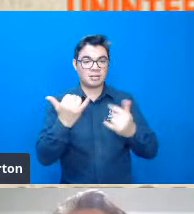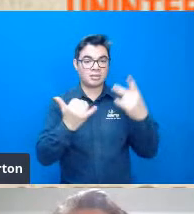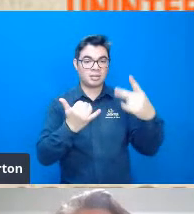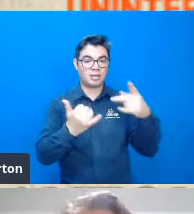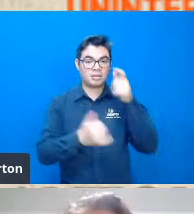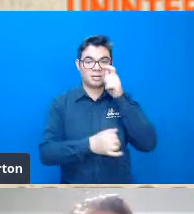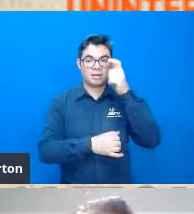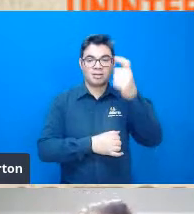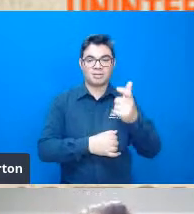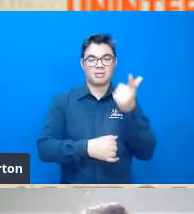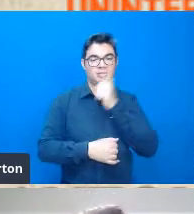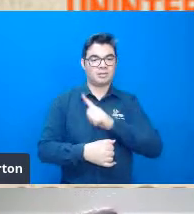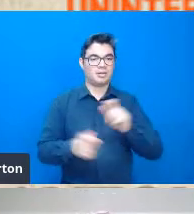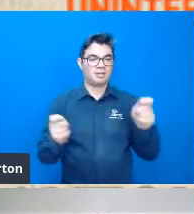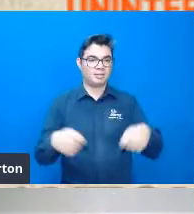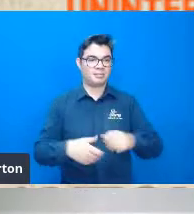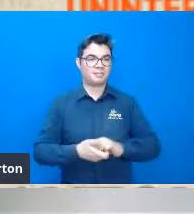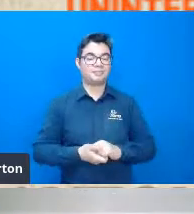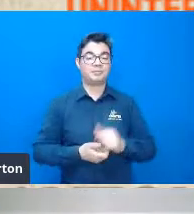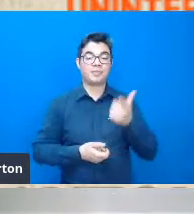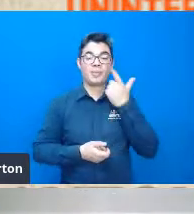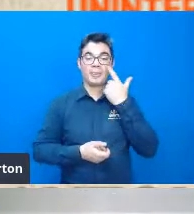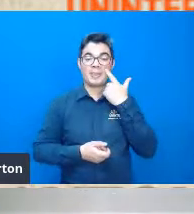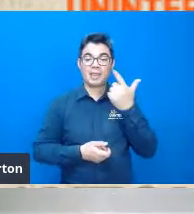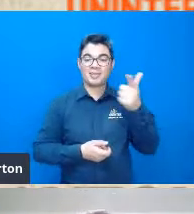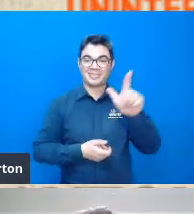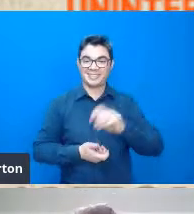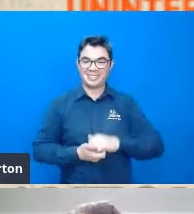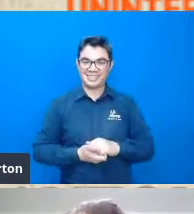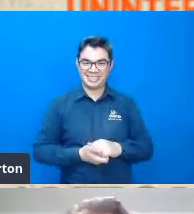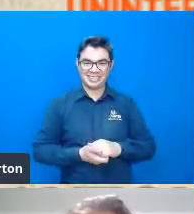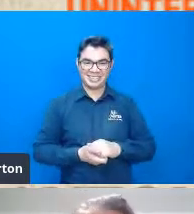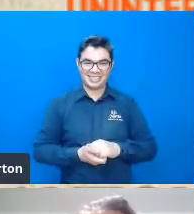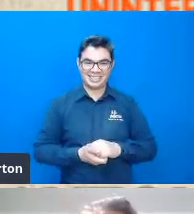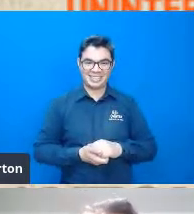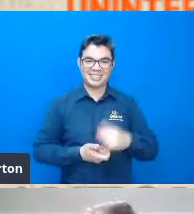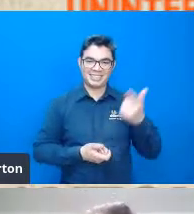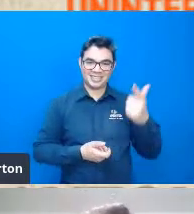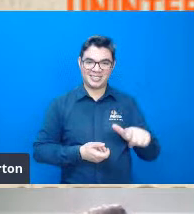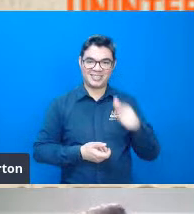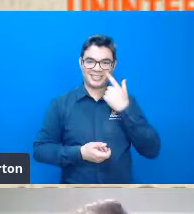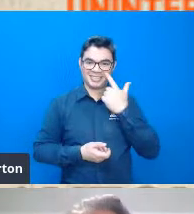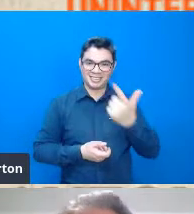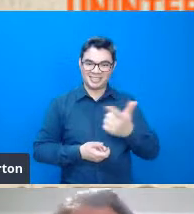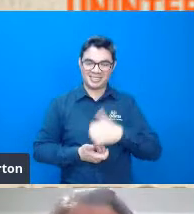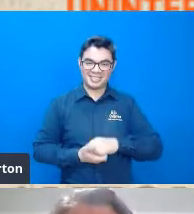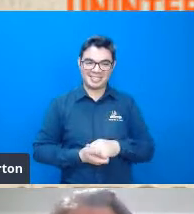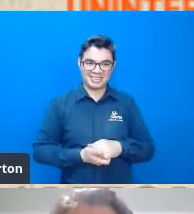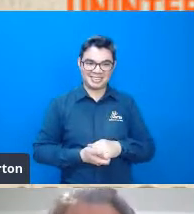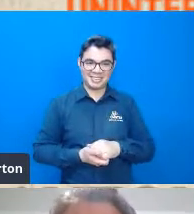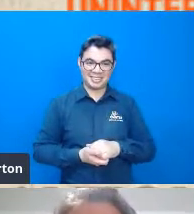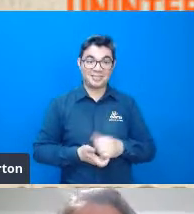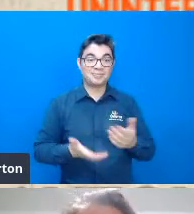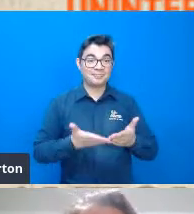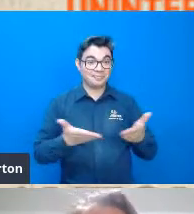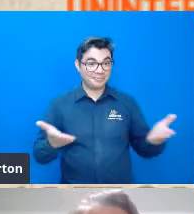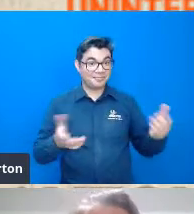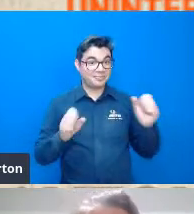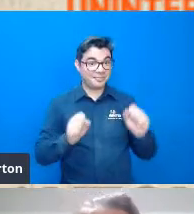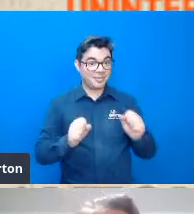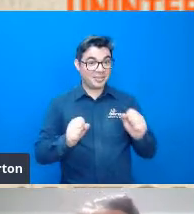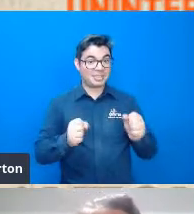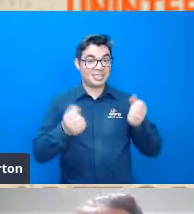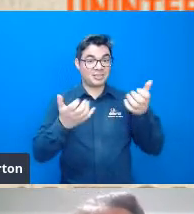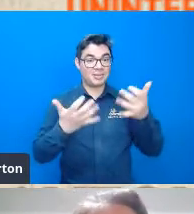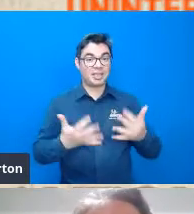interessava. Próximo slide, por favor. Mais um. E aí, a gente pode definir a